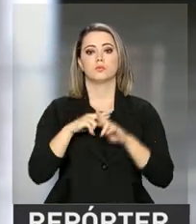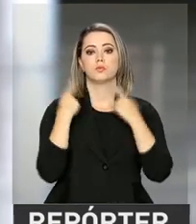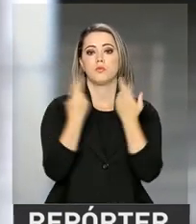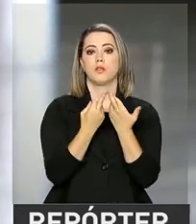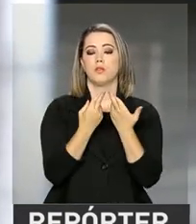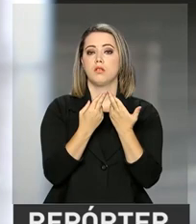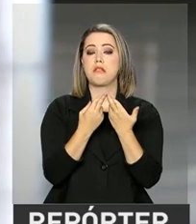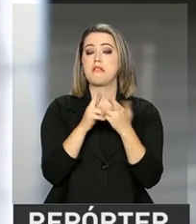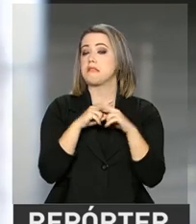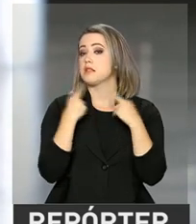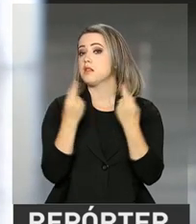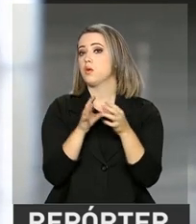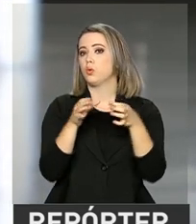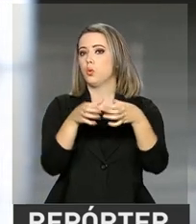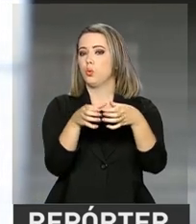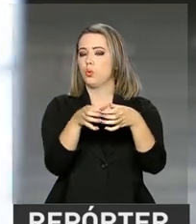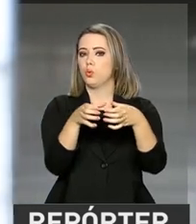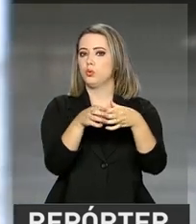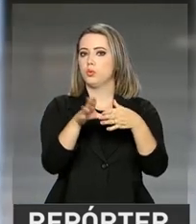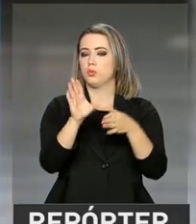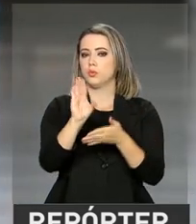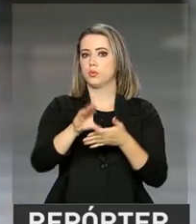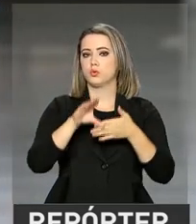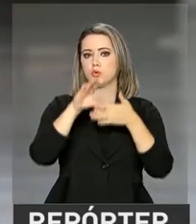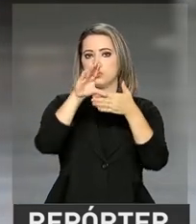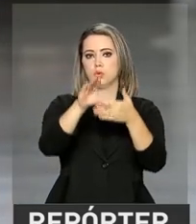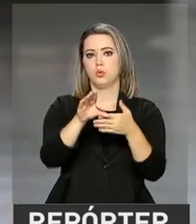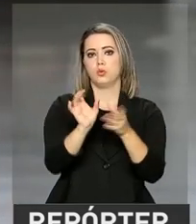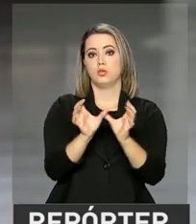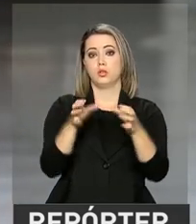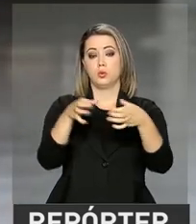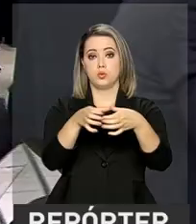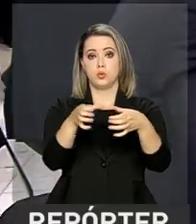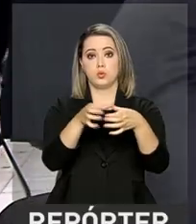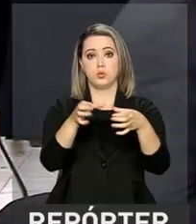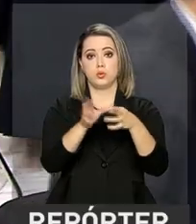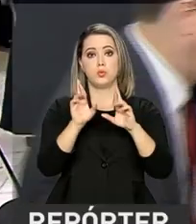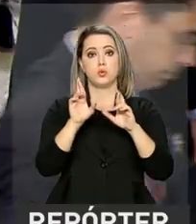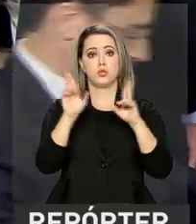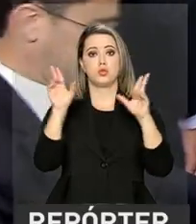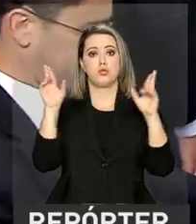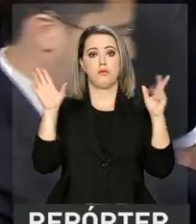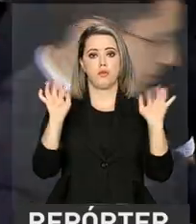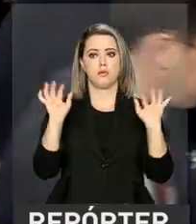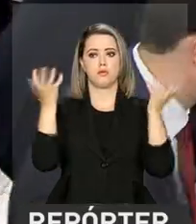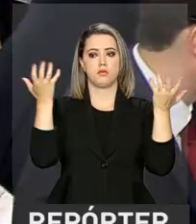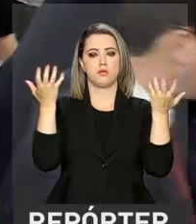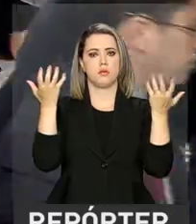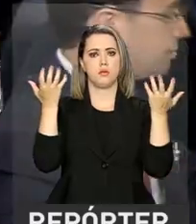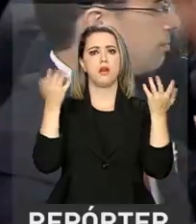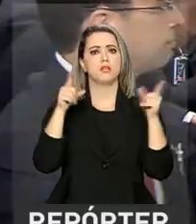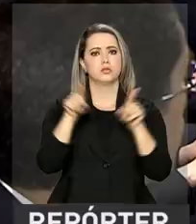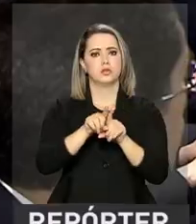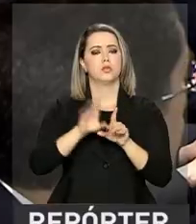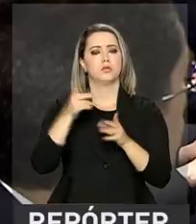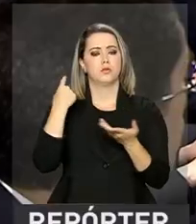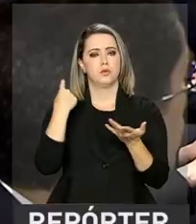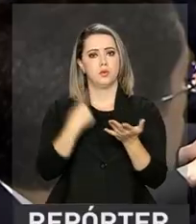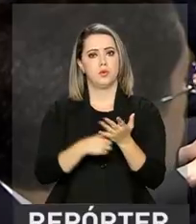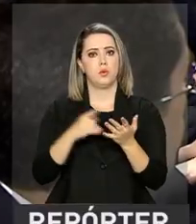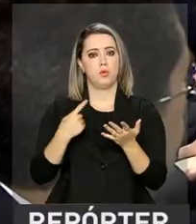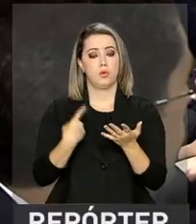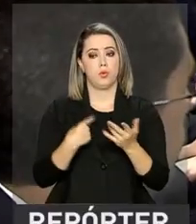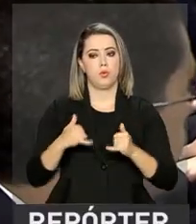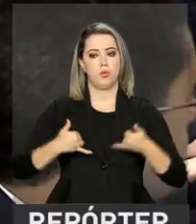reuniu com os coordenadores do Fórum Brasileiro de Mudanças Climáticas. O encontro foi referente à comemoração do aniversário de